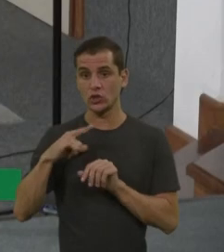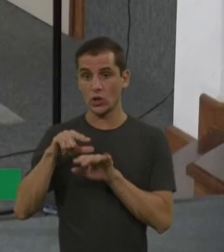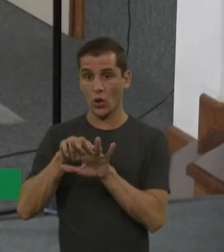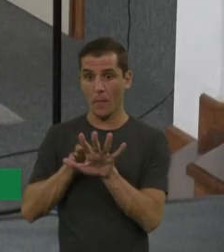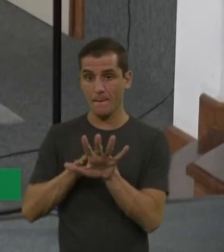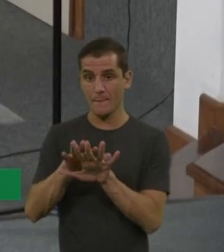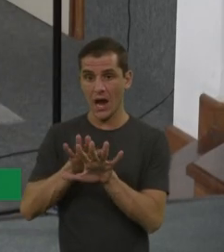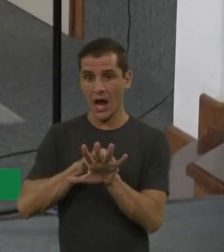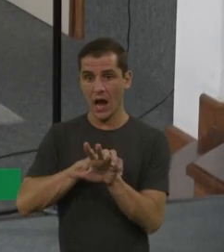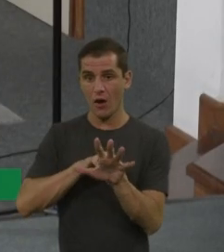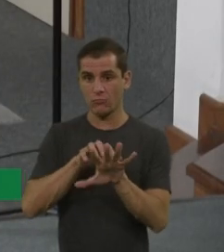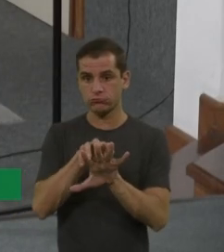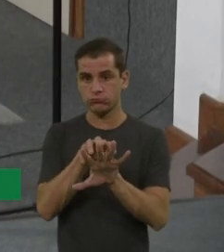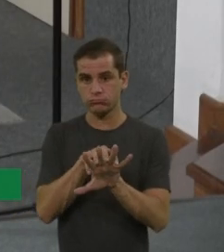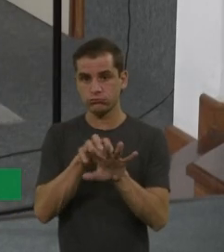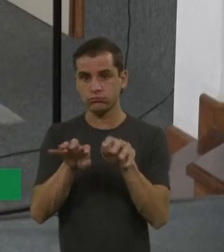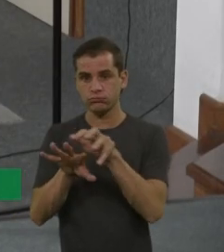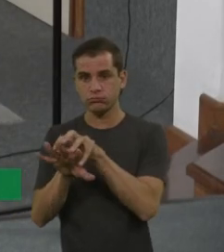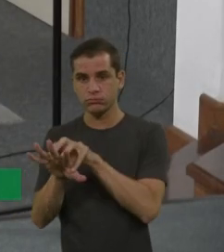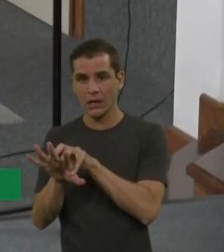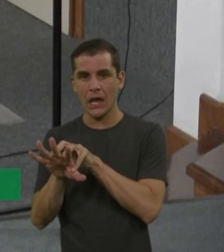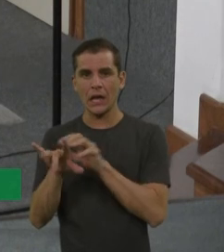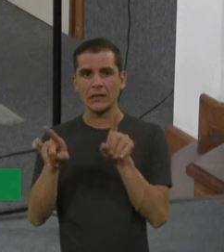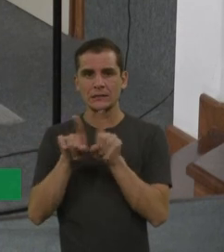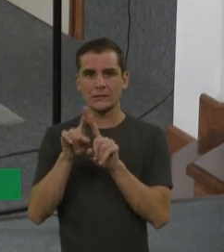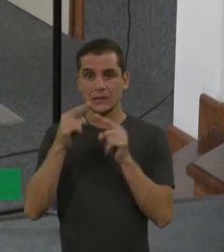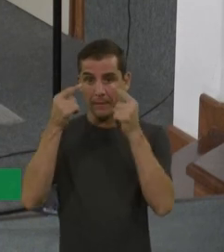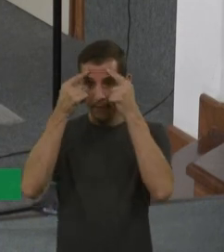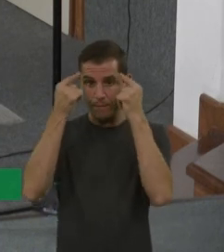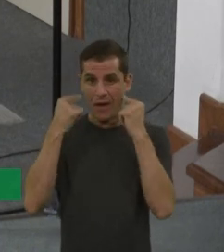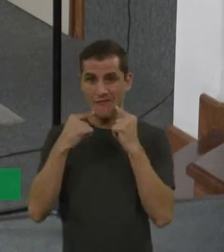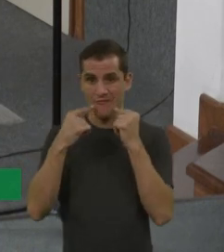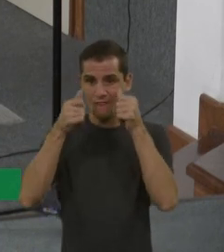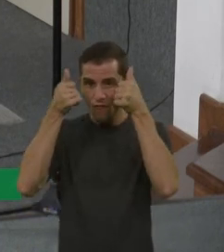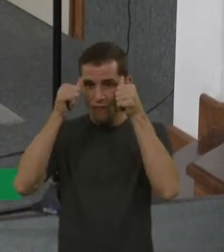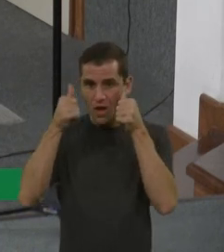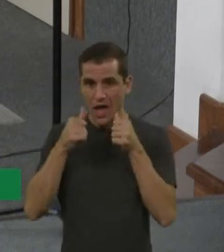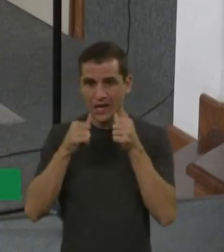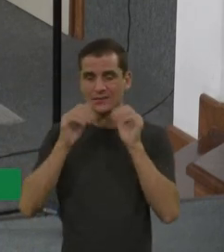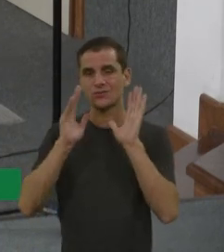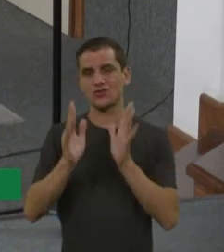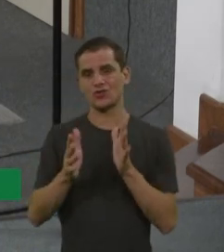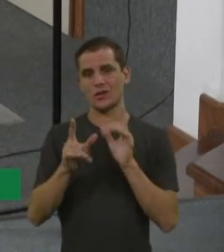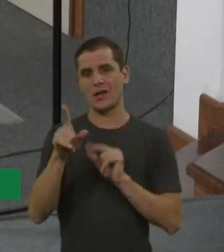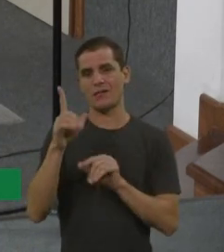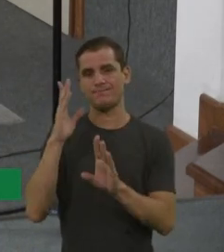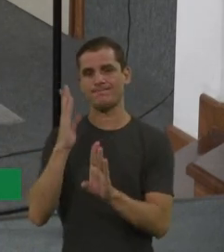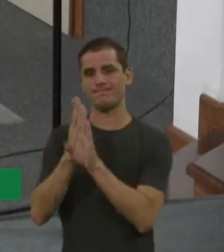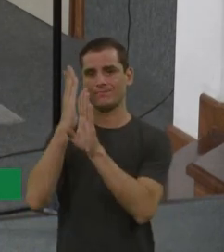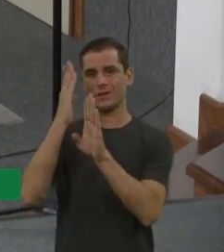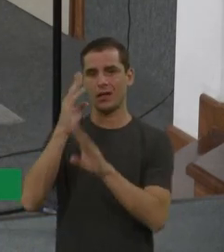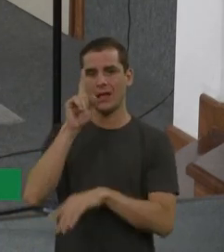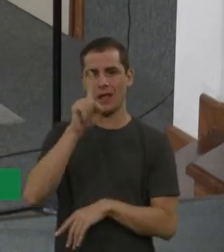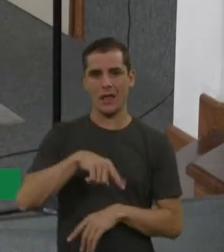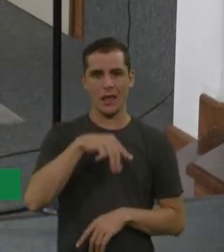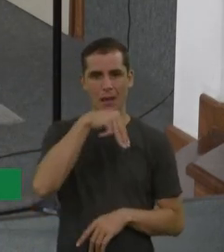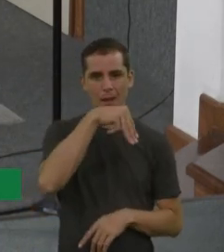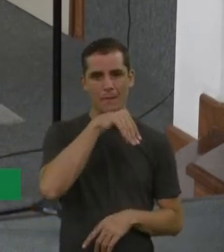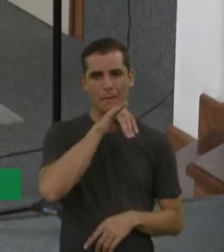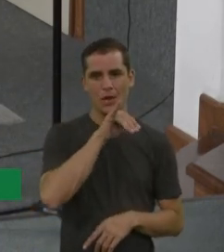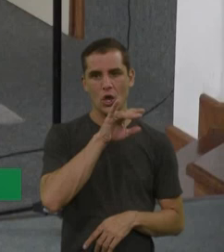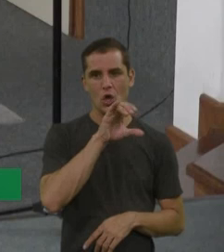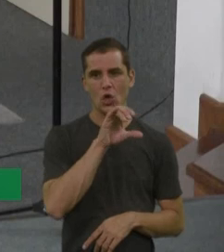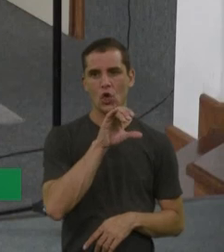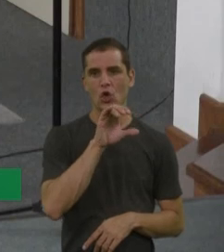ela tinha uma jiba e ela já tinha uma face de depósito, né? E aí, a gente fez o diagnóstico dela, era uma mucopolisacaridose tipo 1,